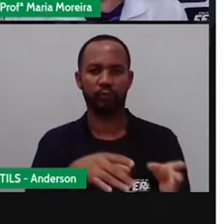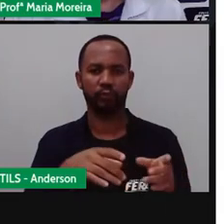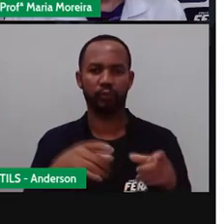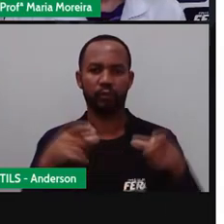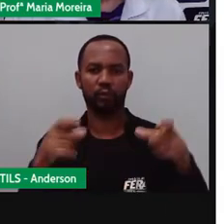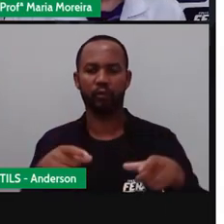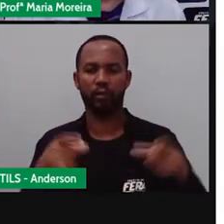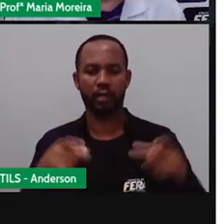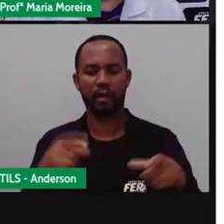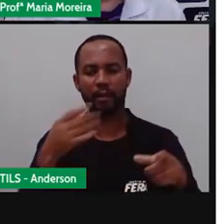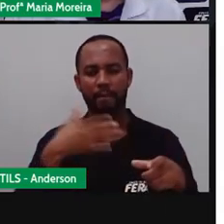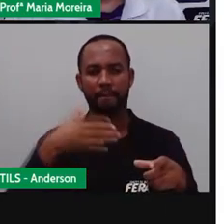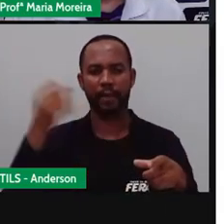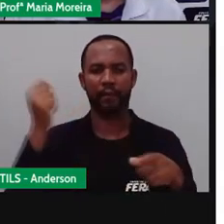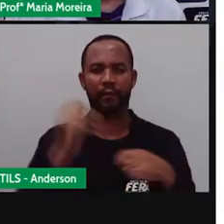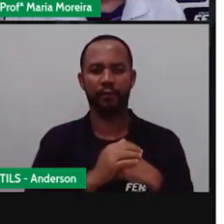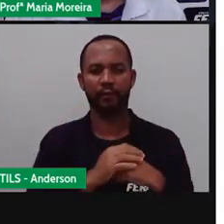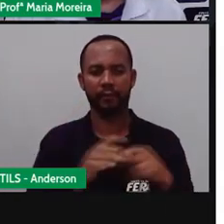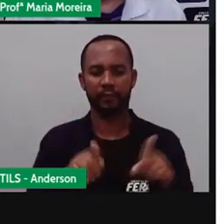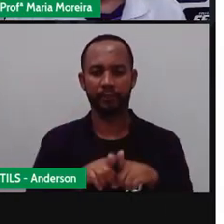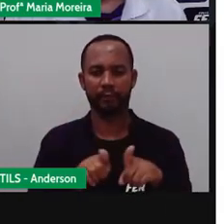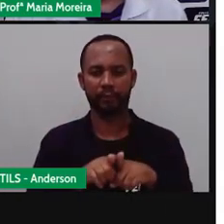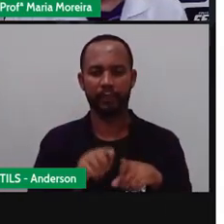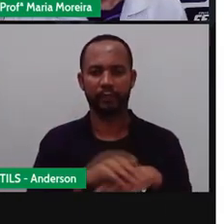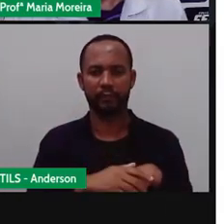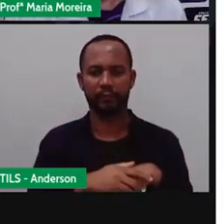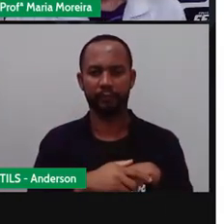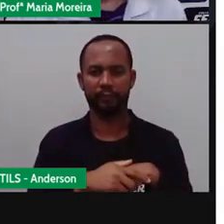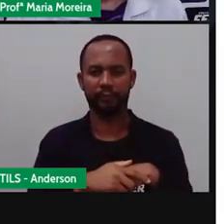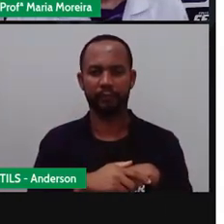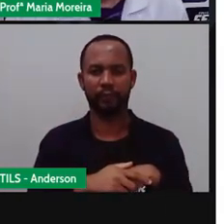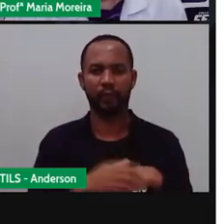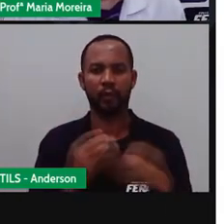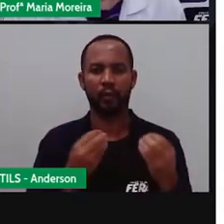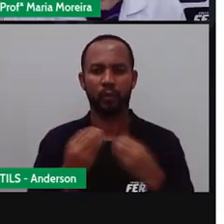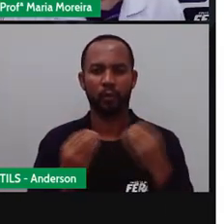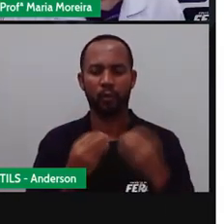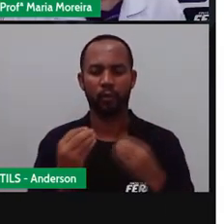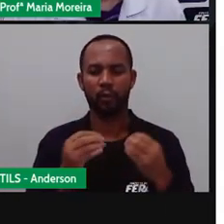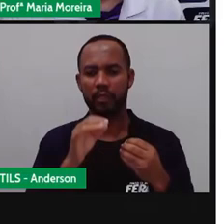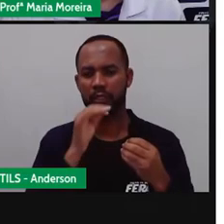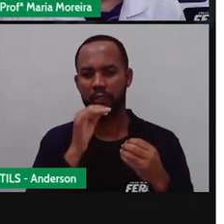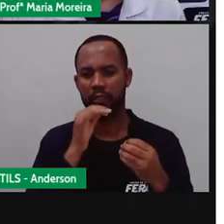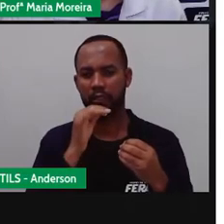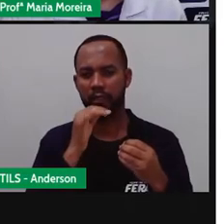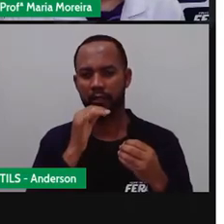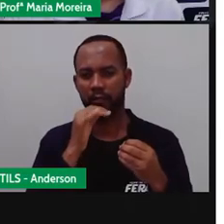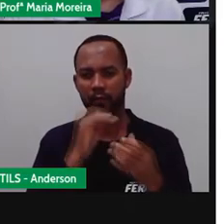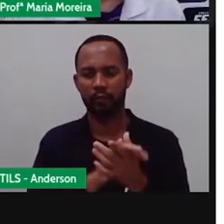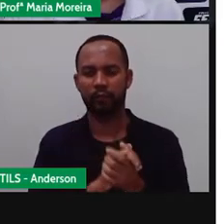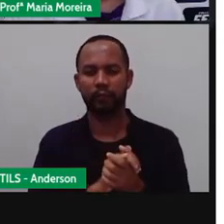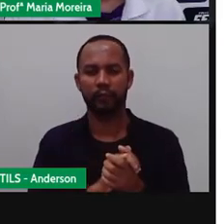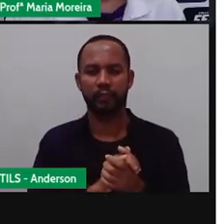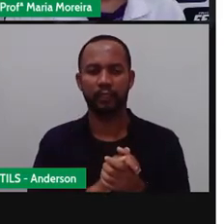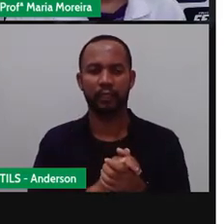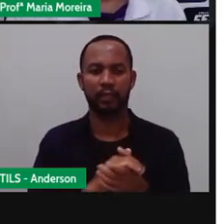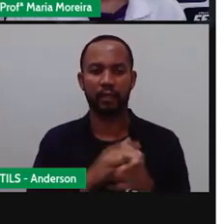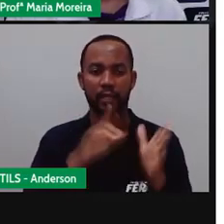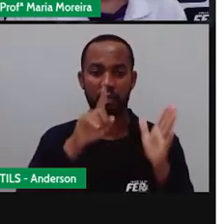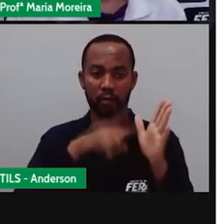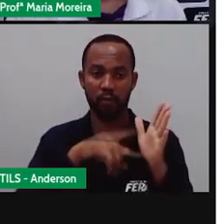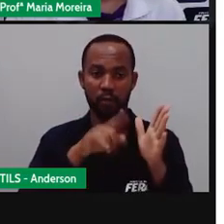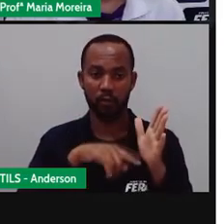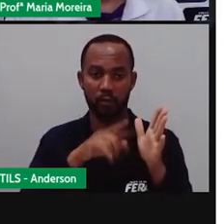É o melhor caminho Como a Pró disse aqui pra vocês Não é isso? Isto é Reproduzir seu impacto Ou desculpa Reduzir o seu